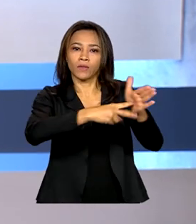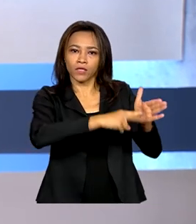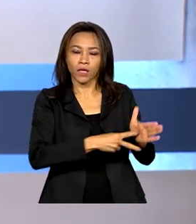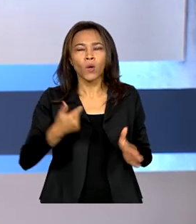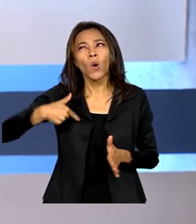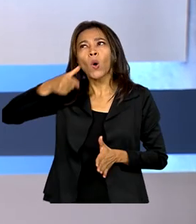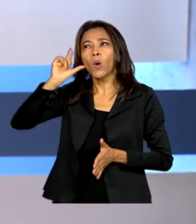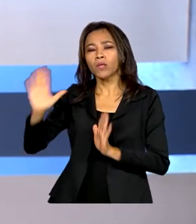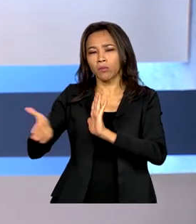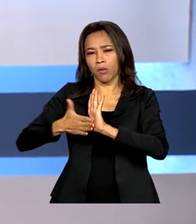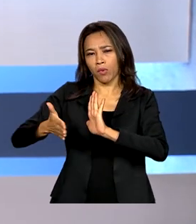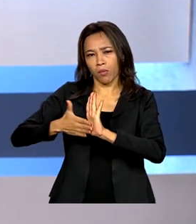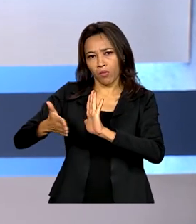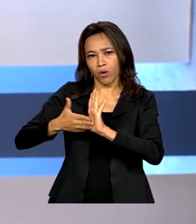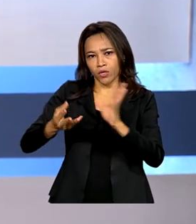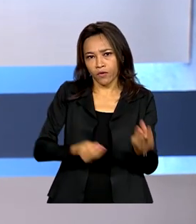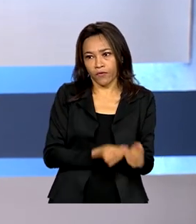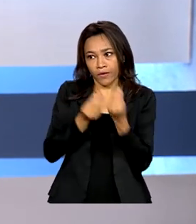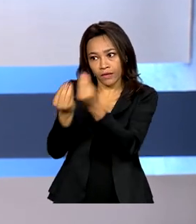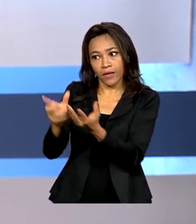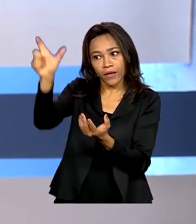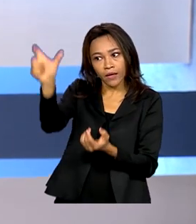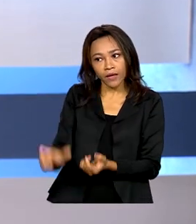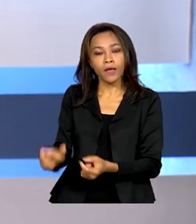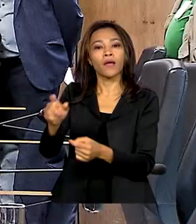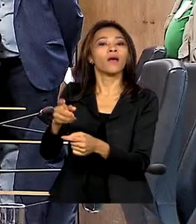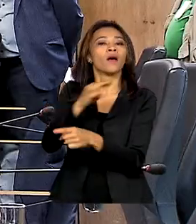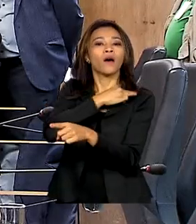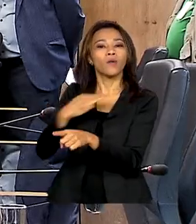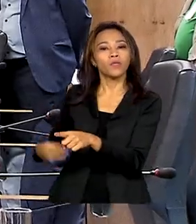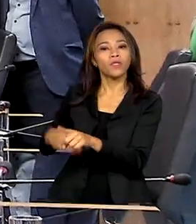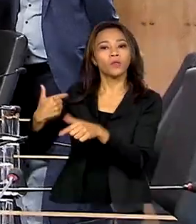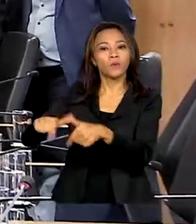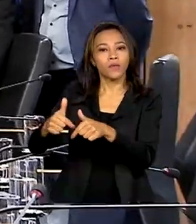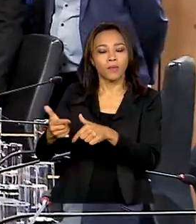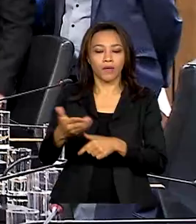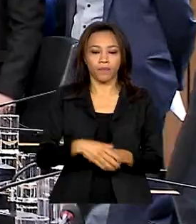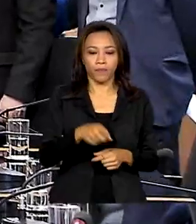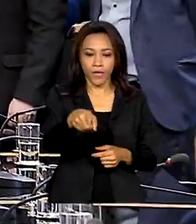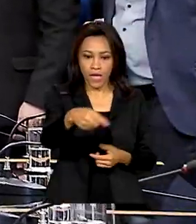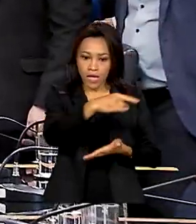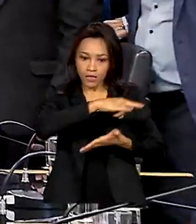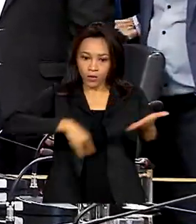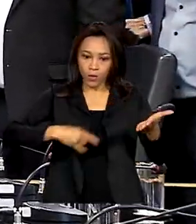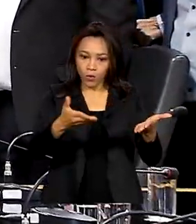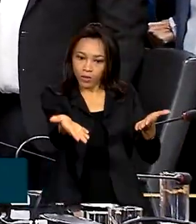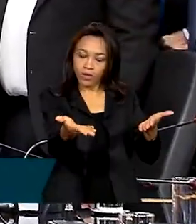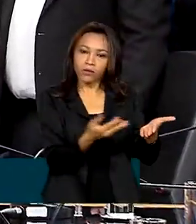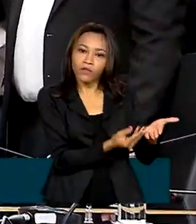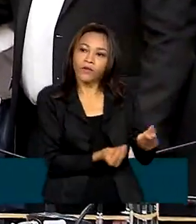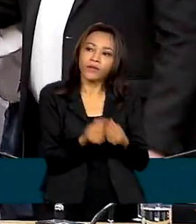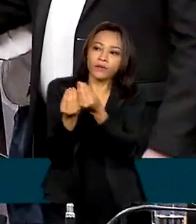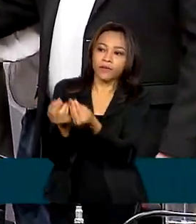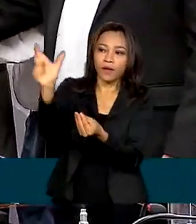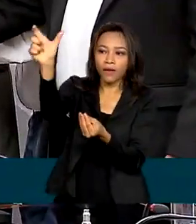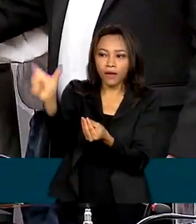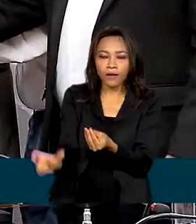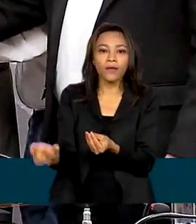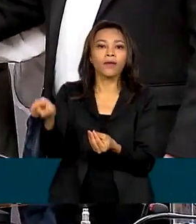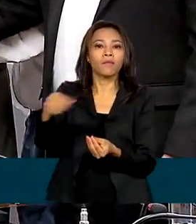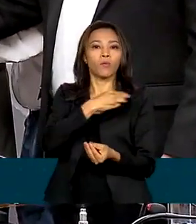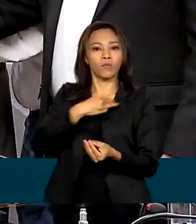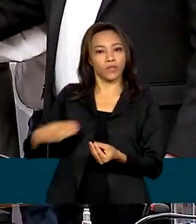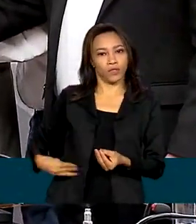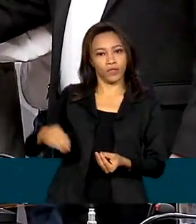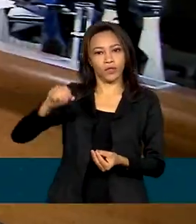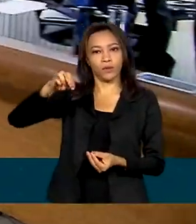proposta foi entregue ao ministro do Trabalho e Emprego. No documento entregue ao ministro Luiz Marinho, representantes das